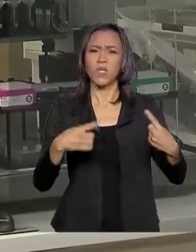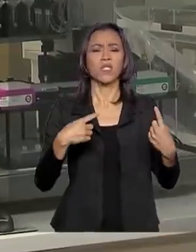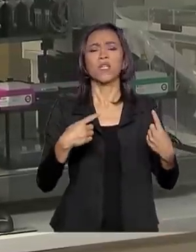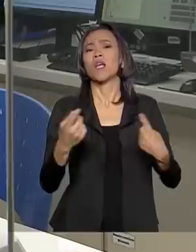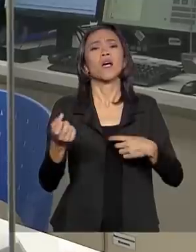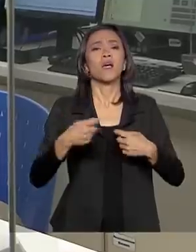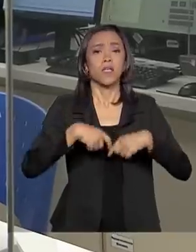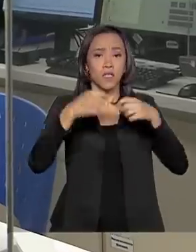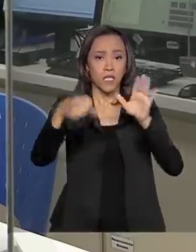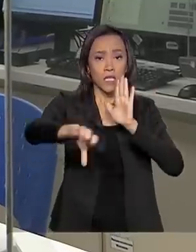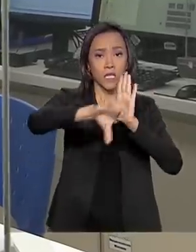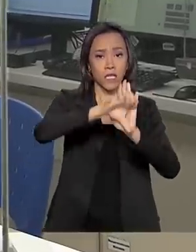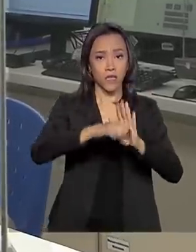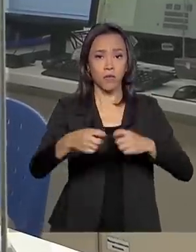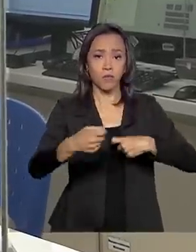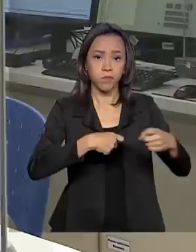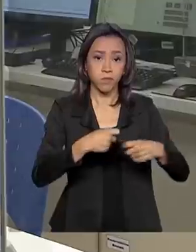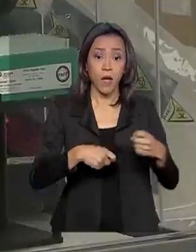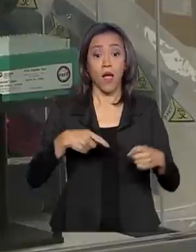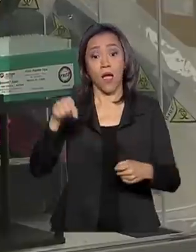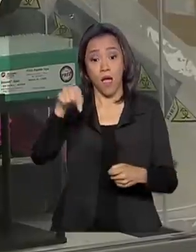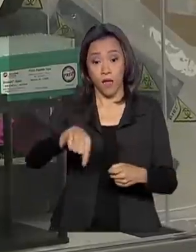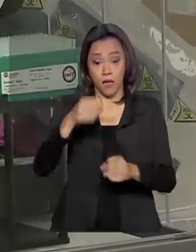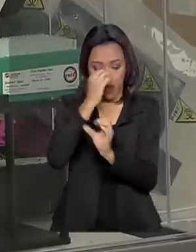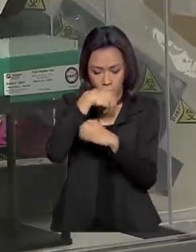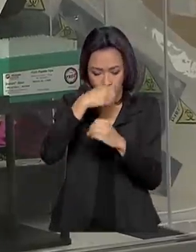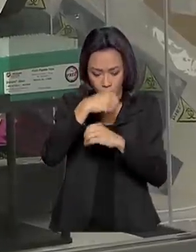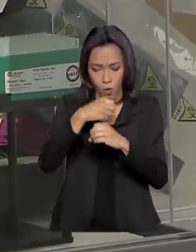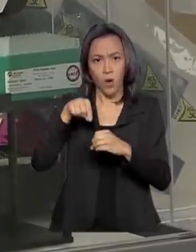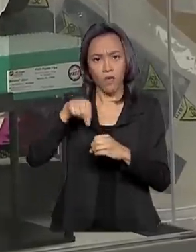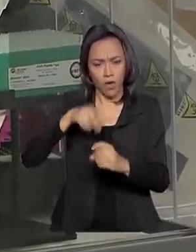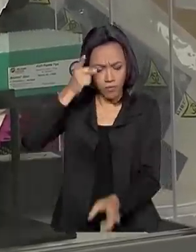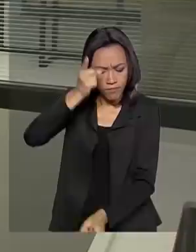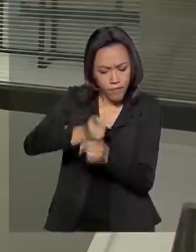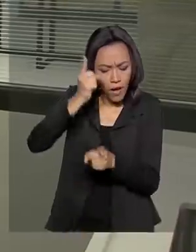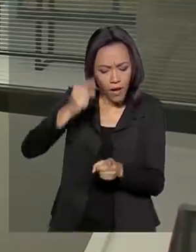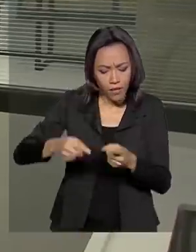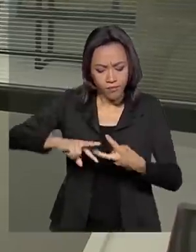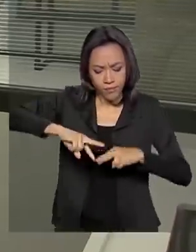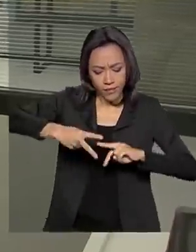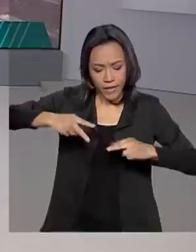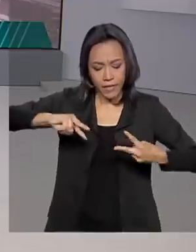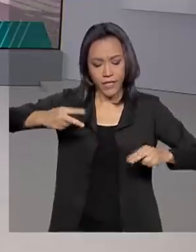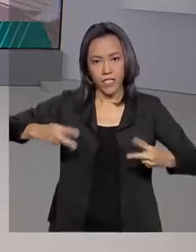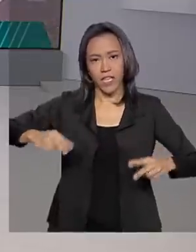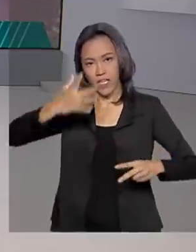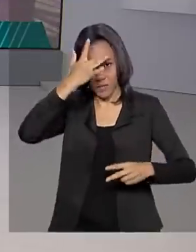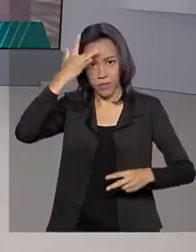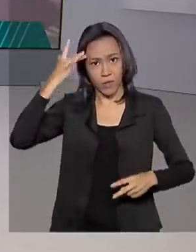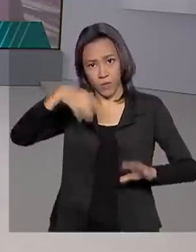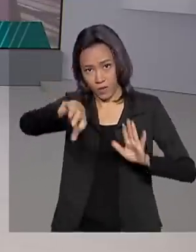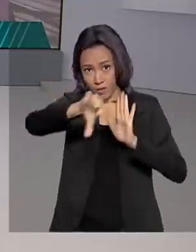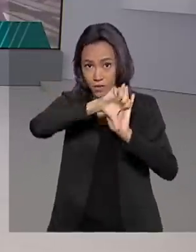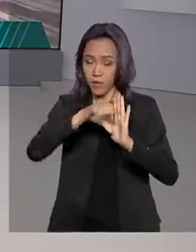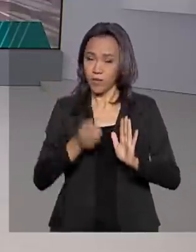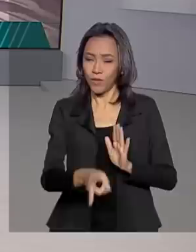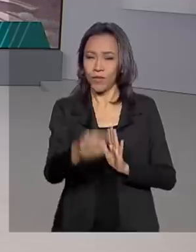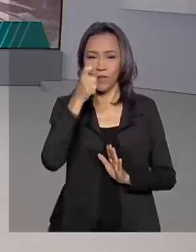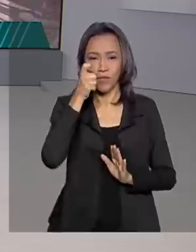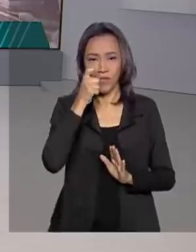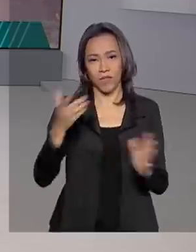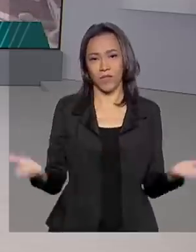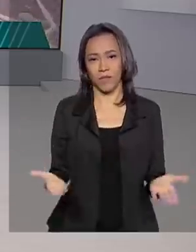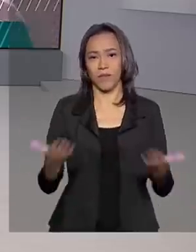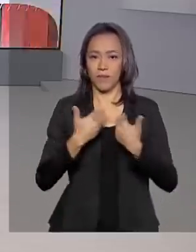Laboratório inaugurado em Brasília vai identificar vestígios e DNA de criminosos. Fique com a gente, o Brasil